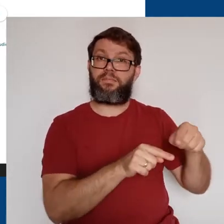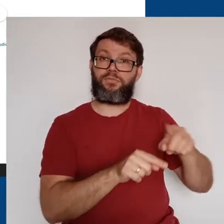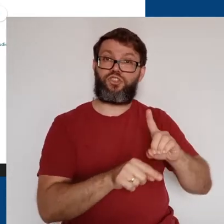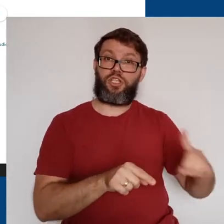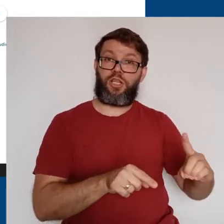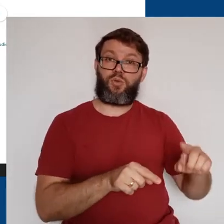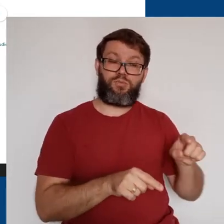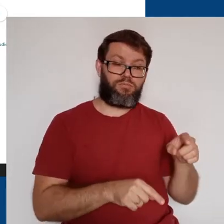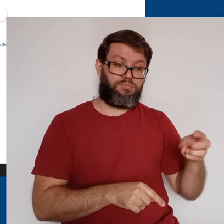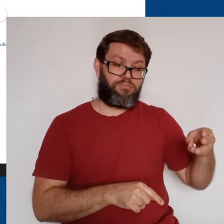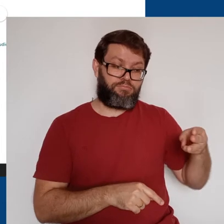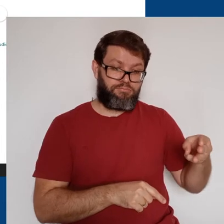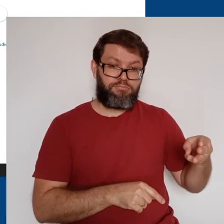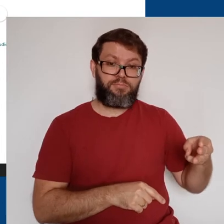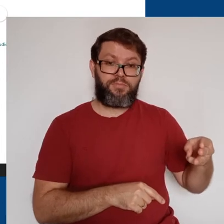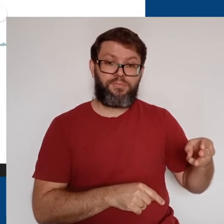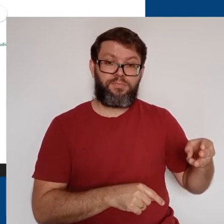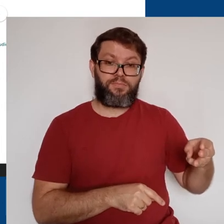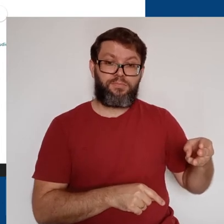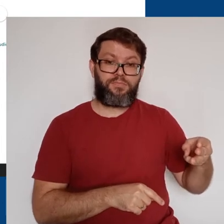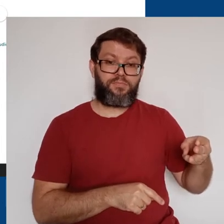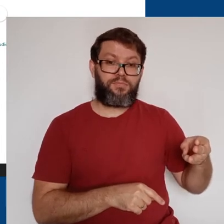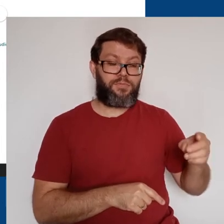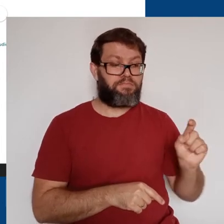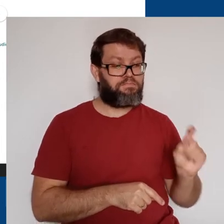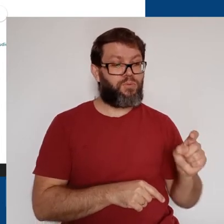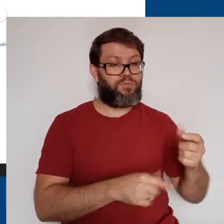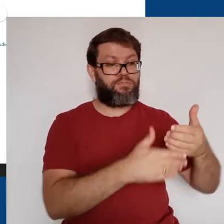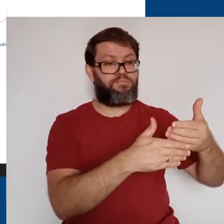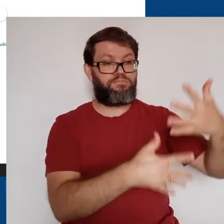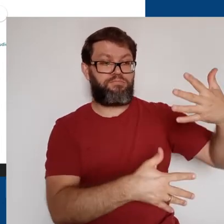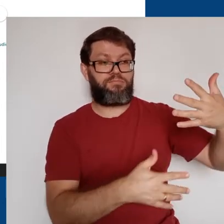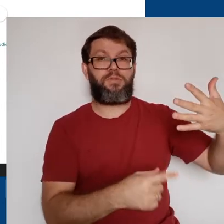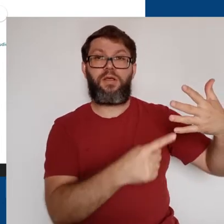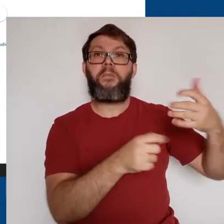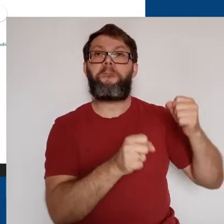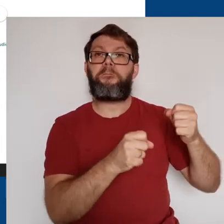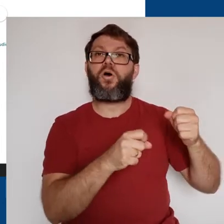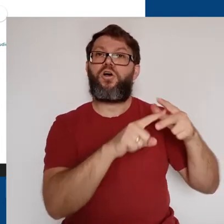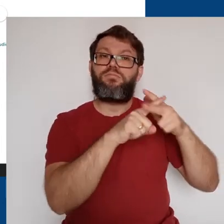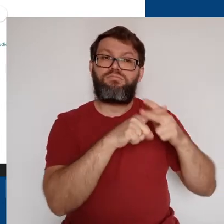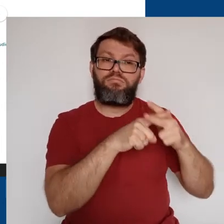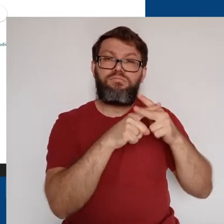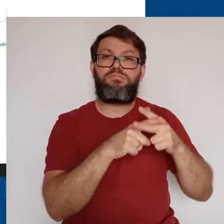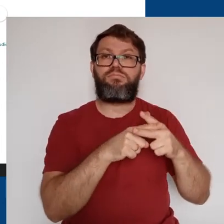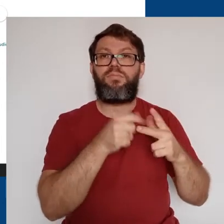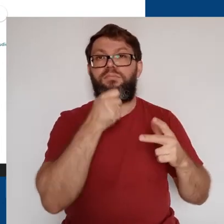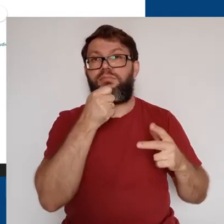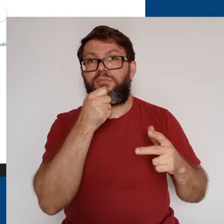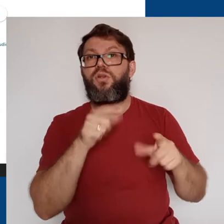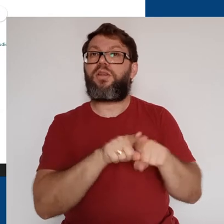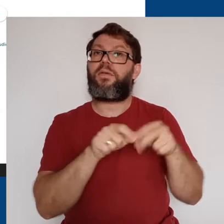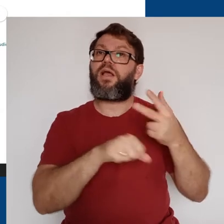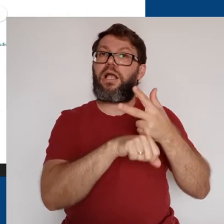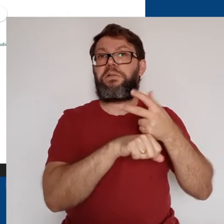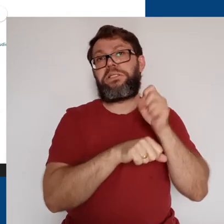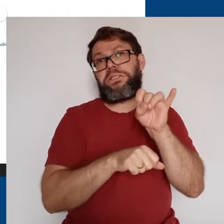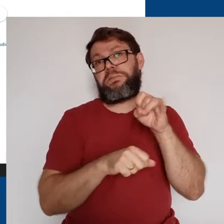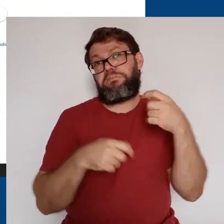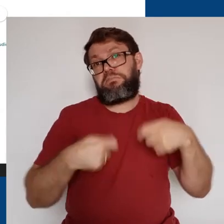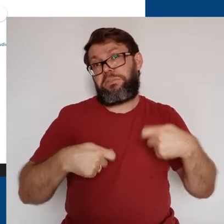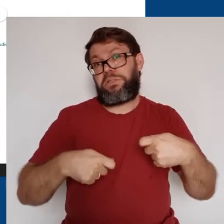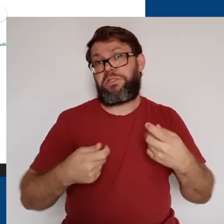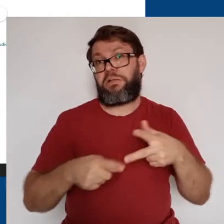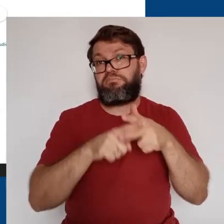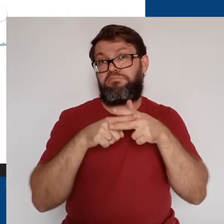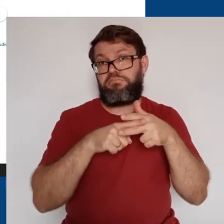pontos no canto inferior direito da janela de prévia da sua câmera, podemos configurar o nosso dispositivo de áudio